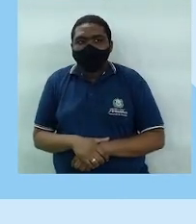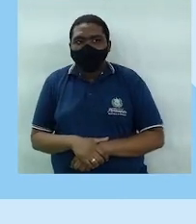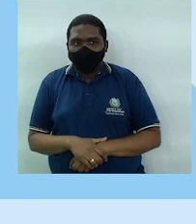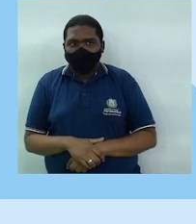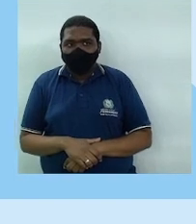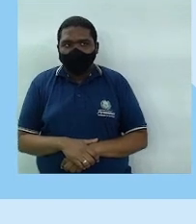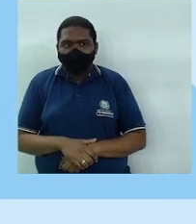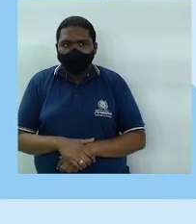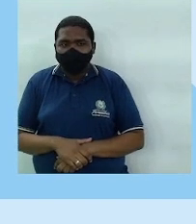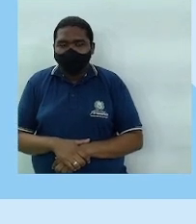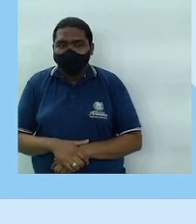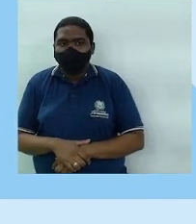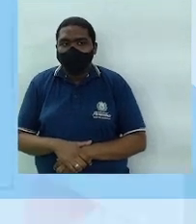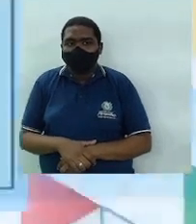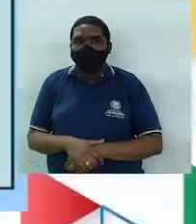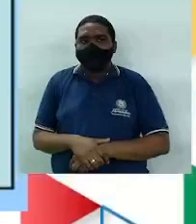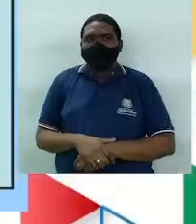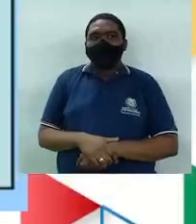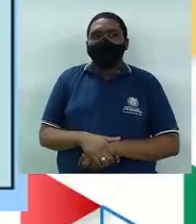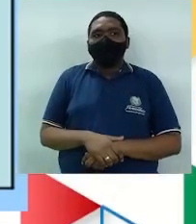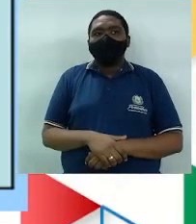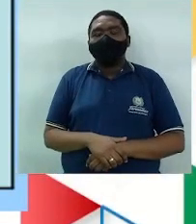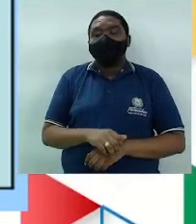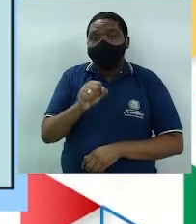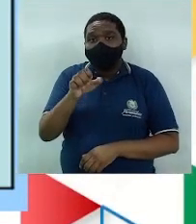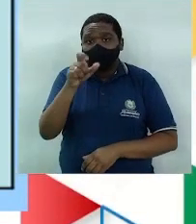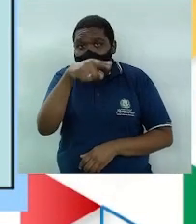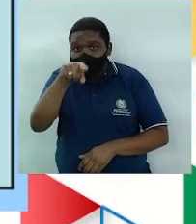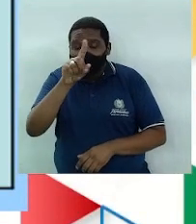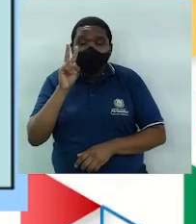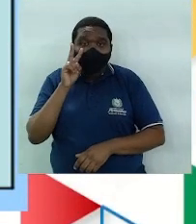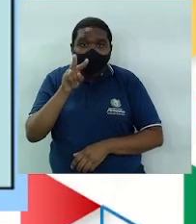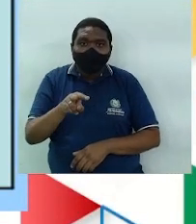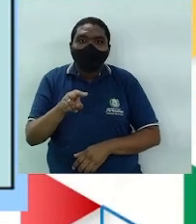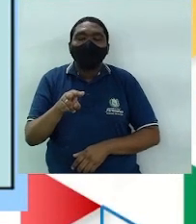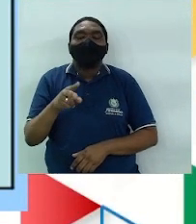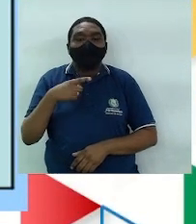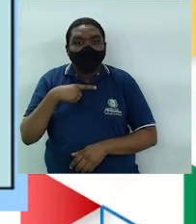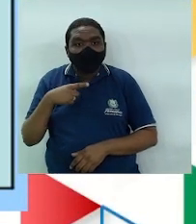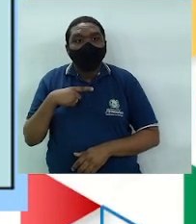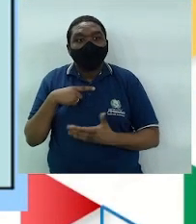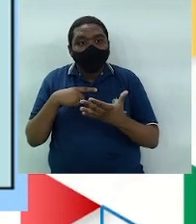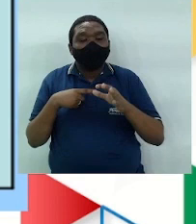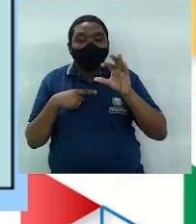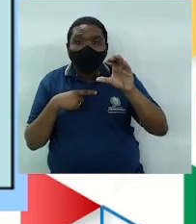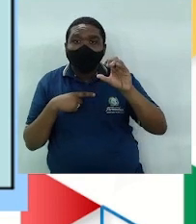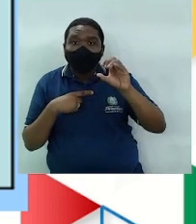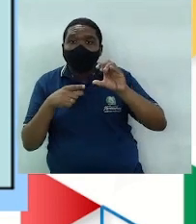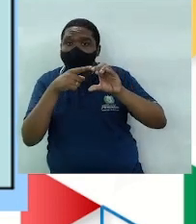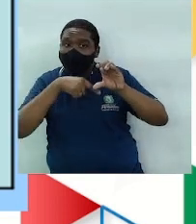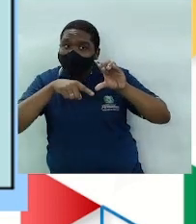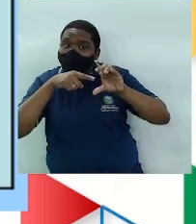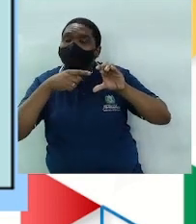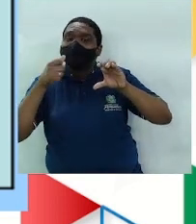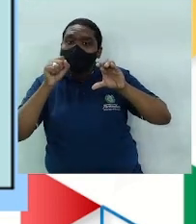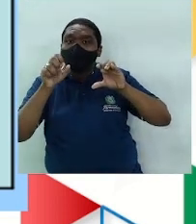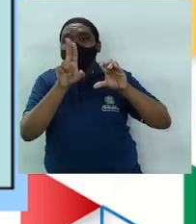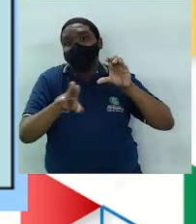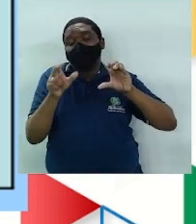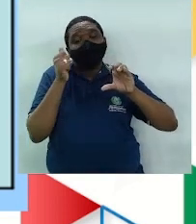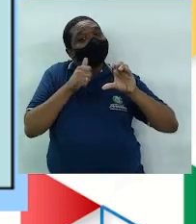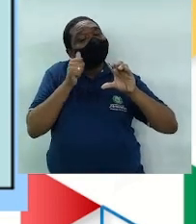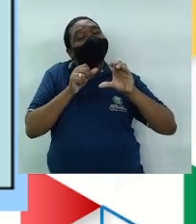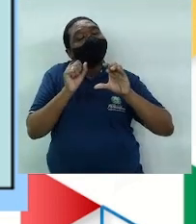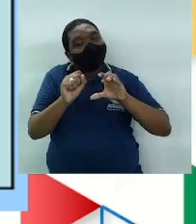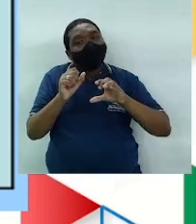Vamos lá, na tela. Se vocês observarem, o diafragma pode ser usado em todas as fases da vida da mulher,